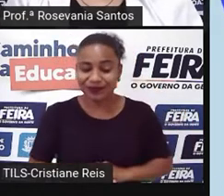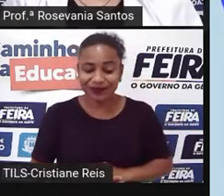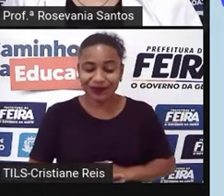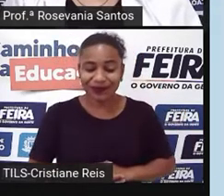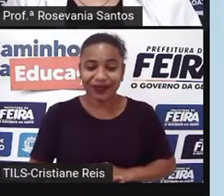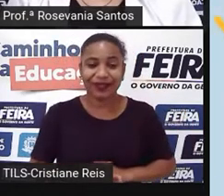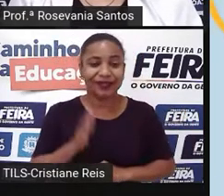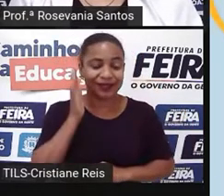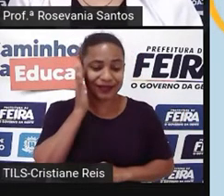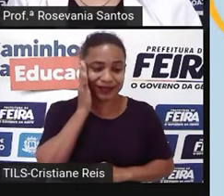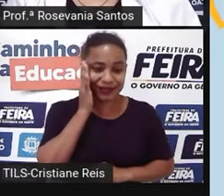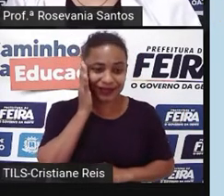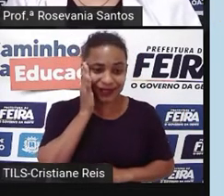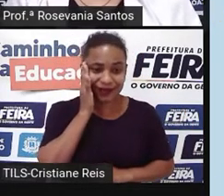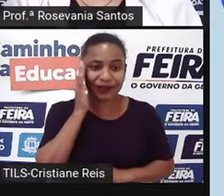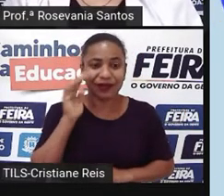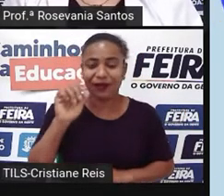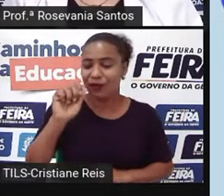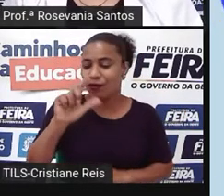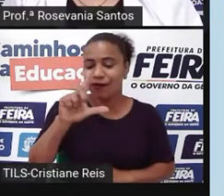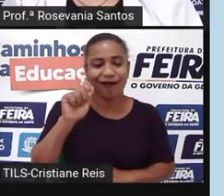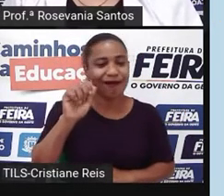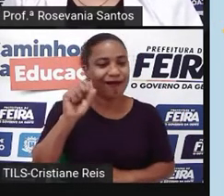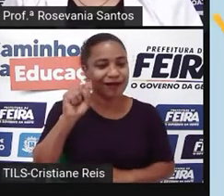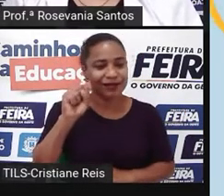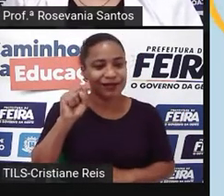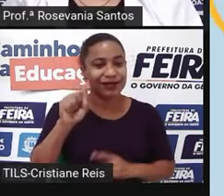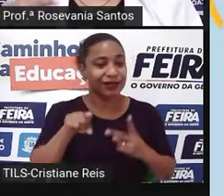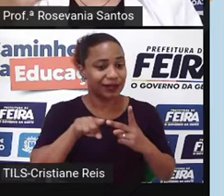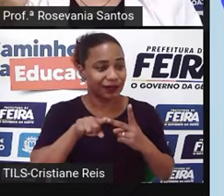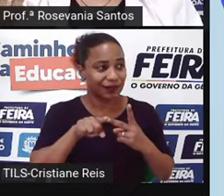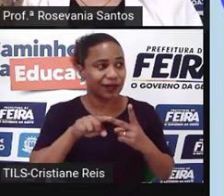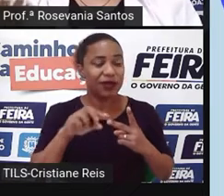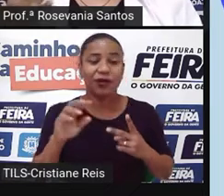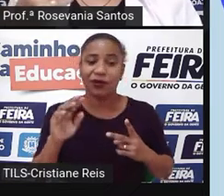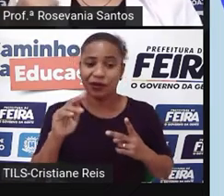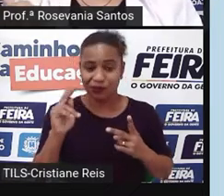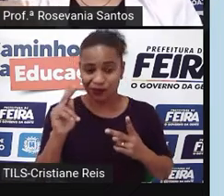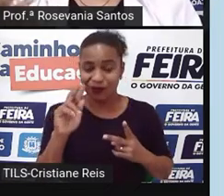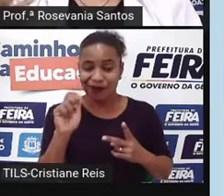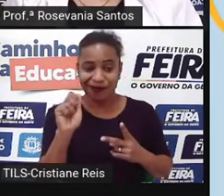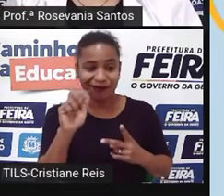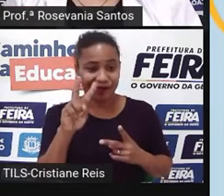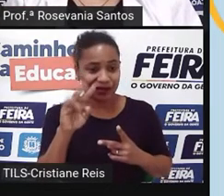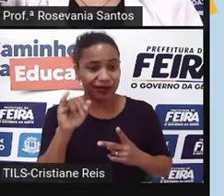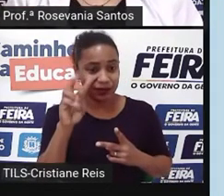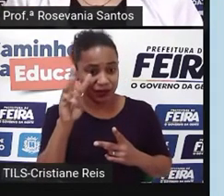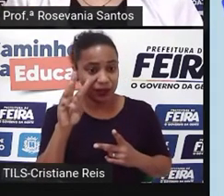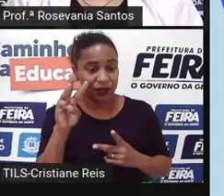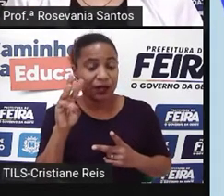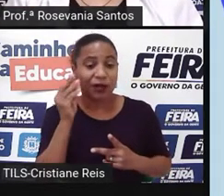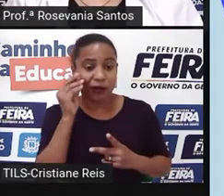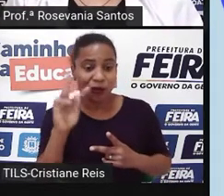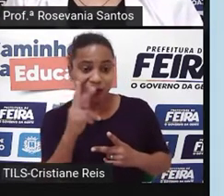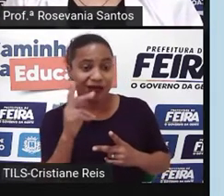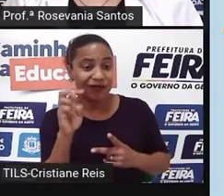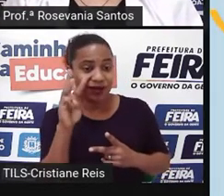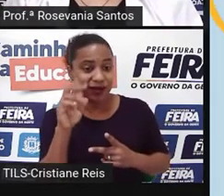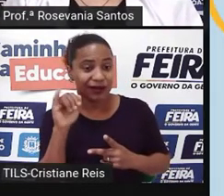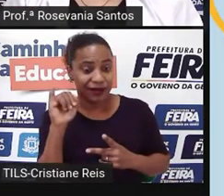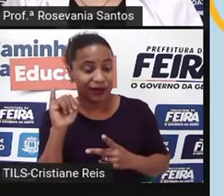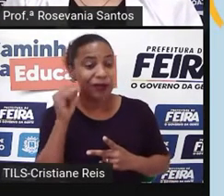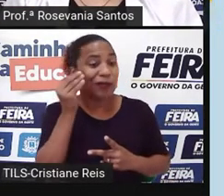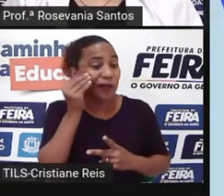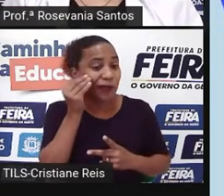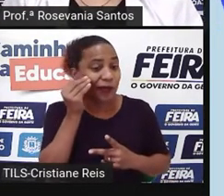que o Alasca, Noroeste, o Havaí, estende-se, né, embora dizer assim, estendendo-se à presença do país. O que que isso significa?